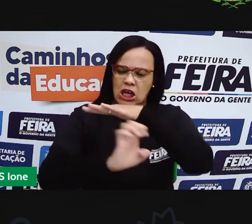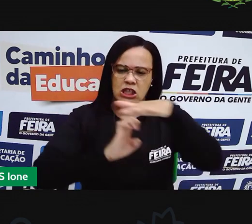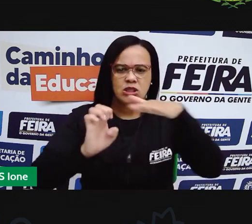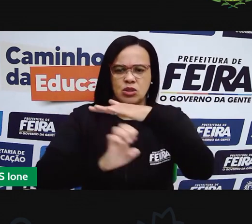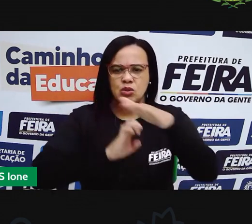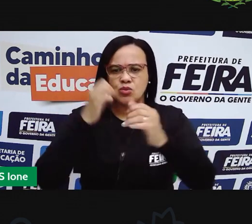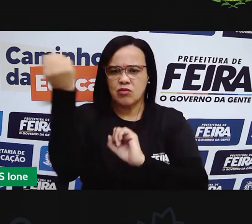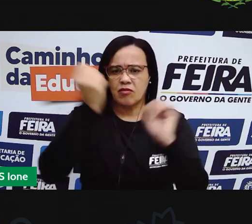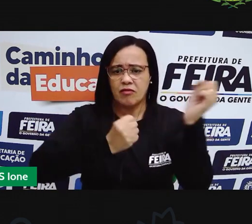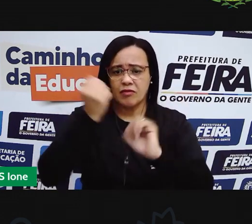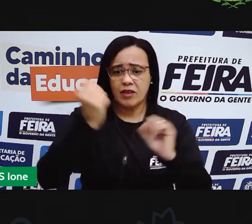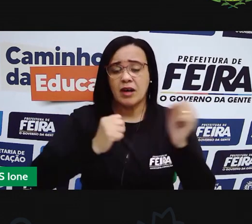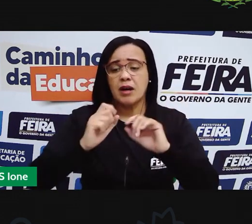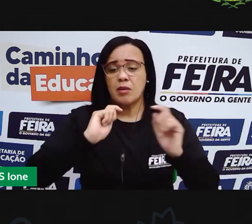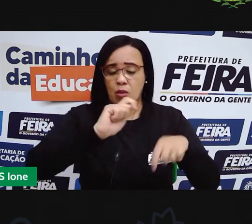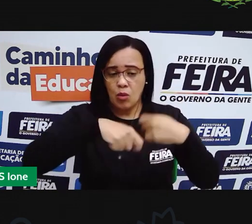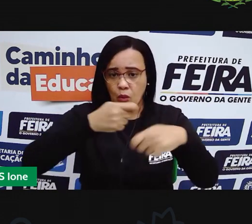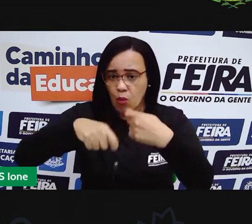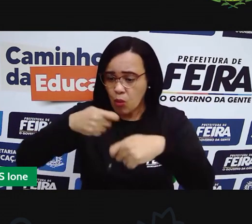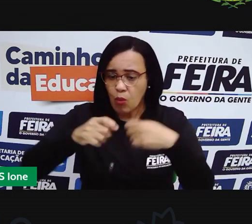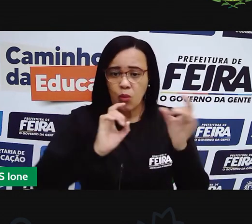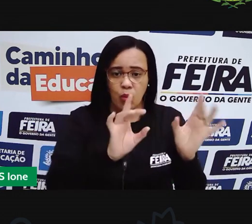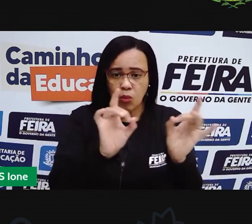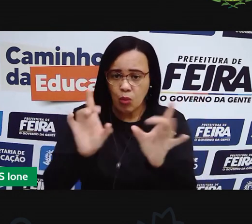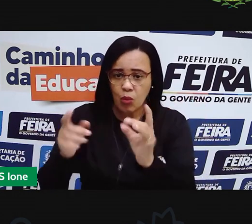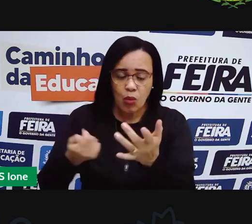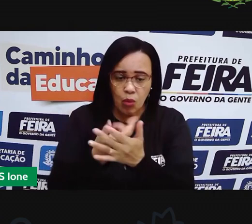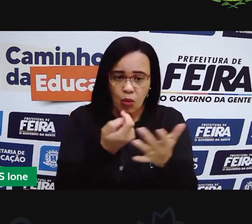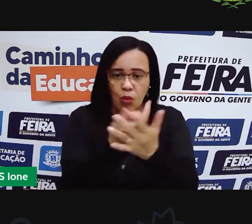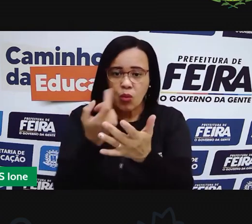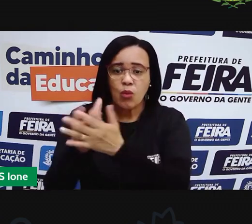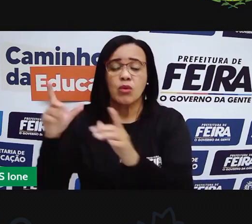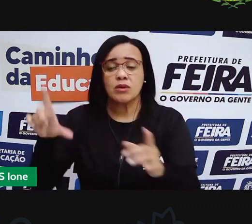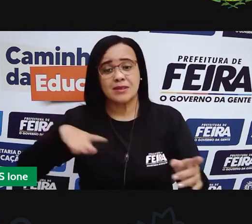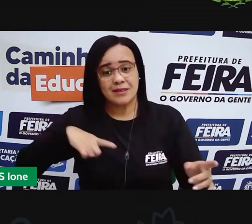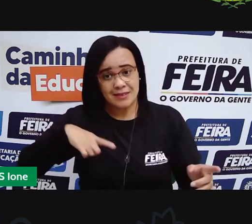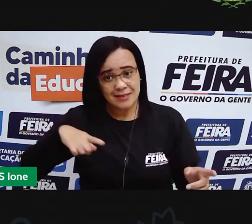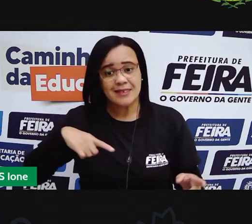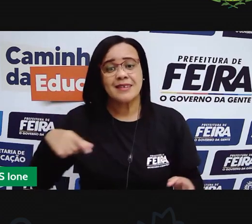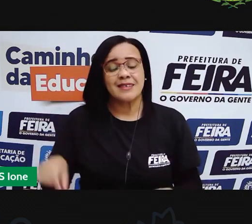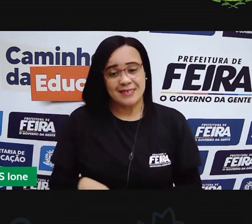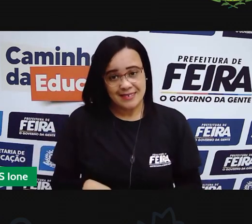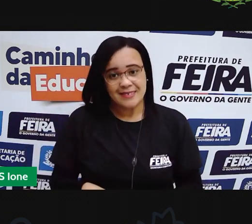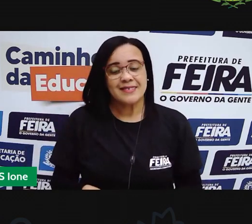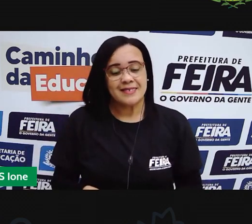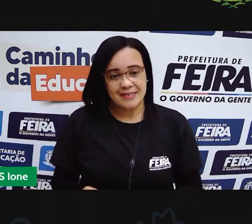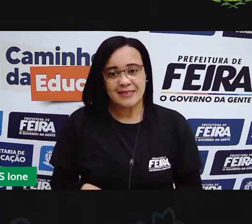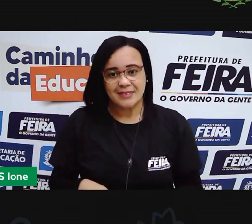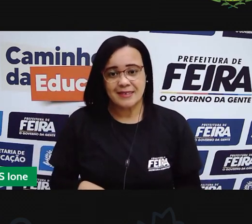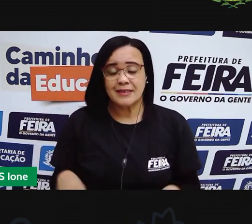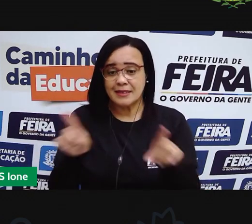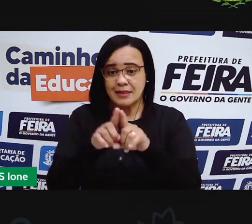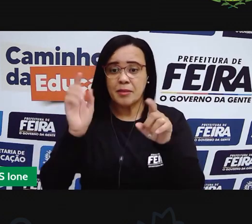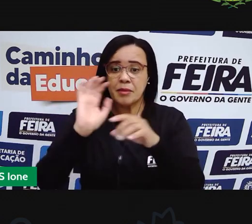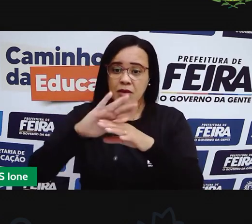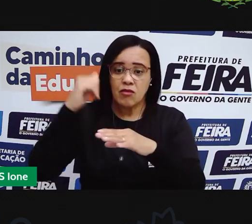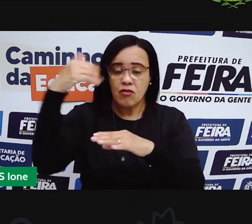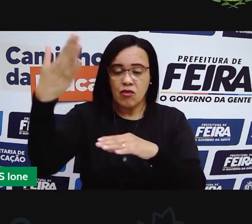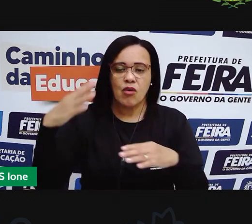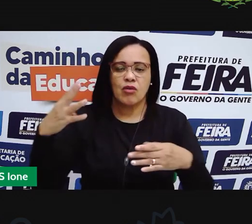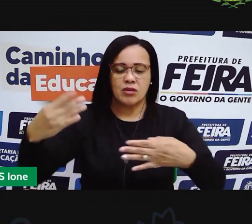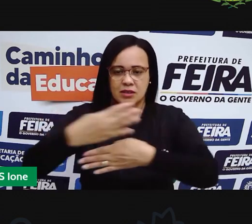para outras regiões fora da cidade. Como,